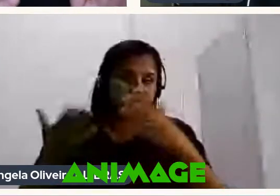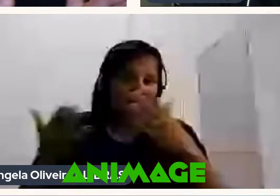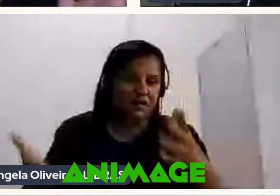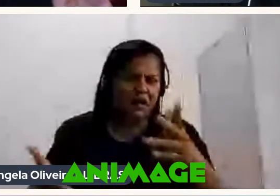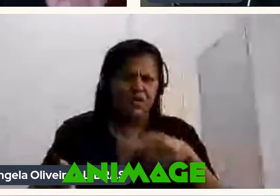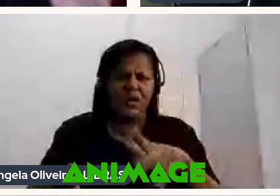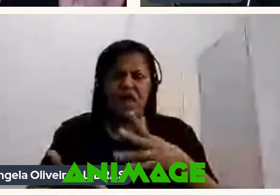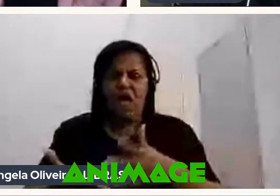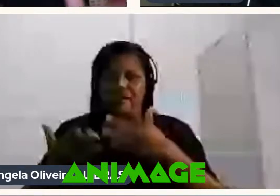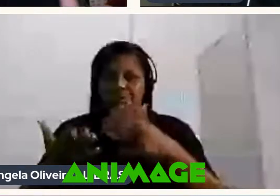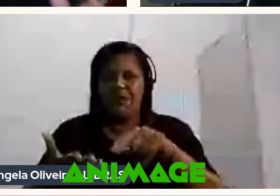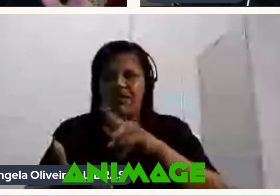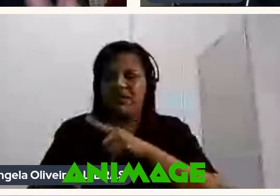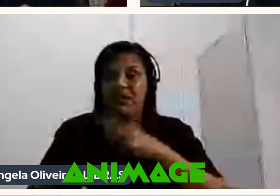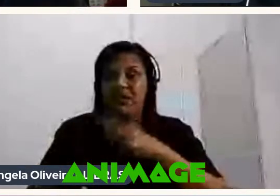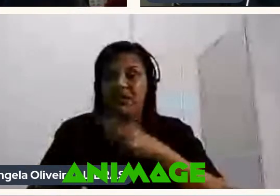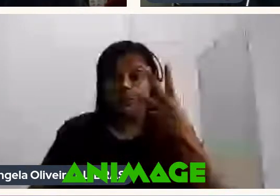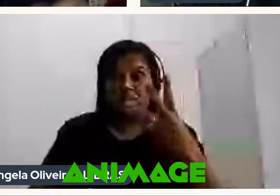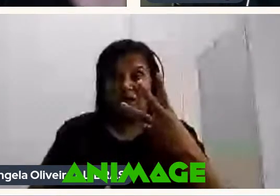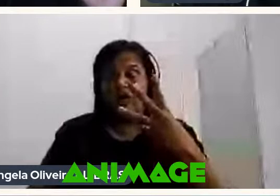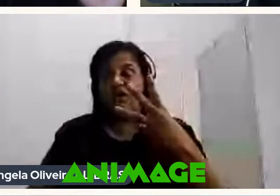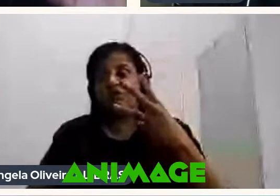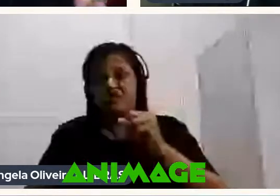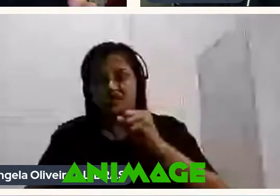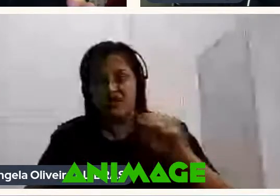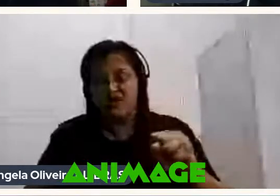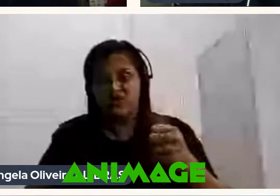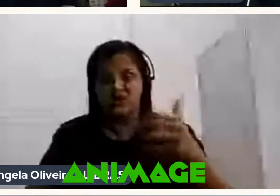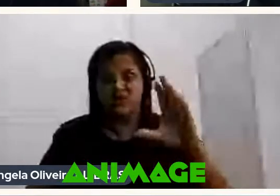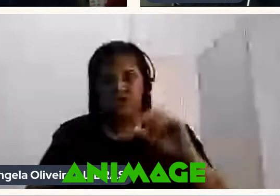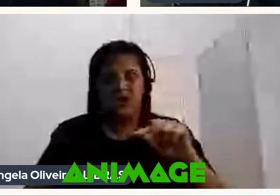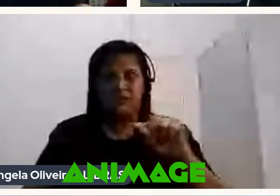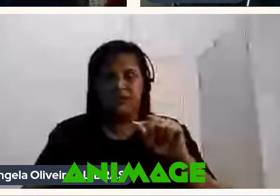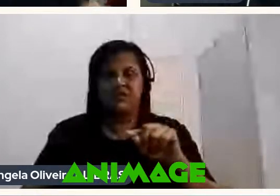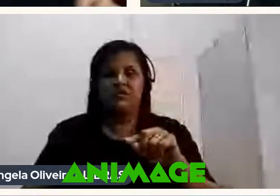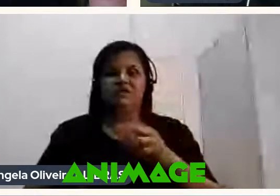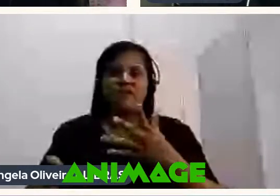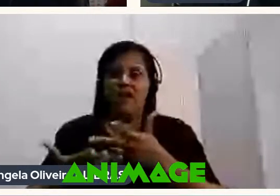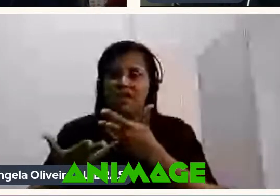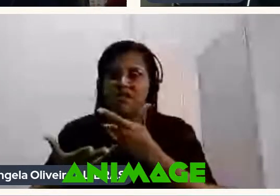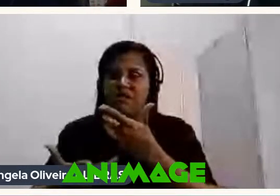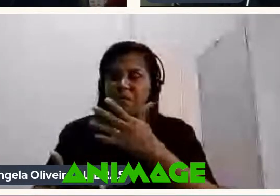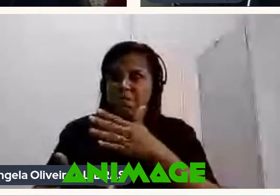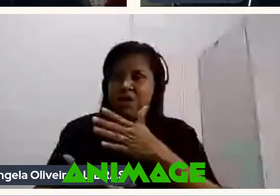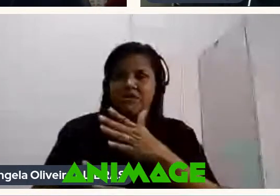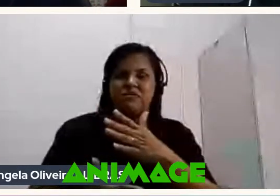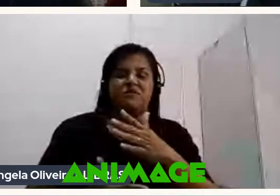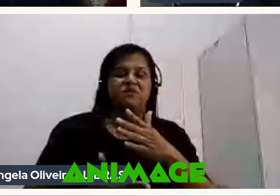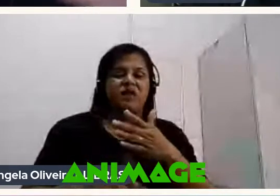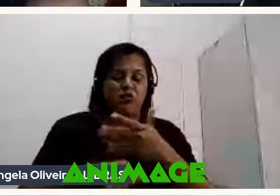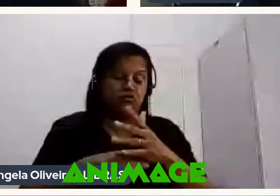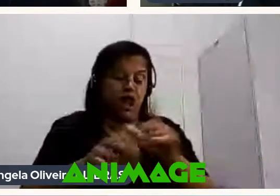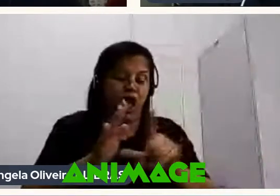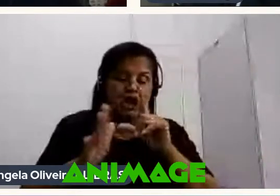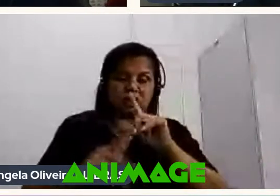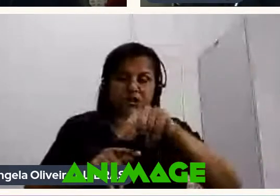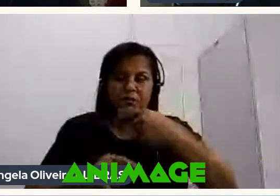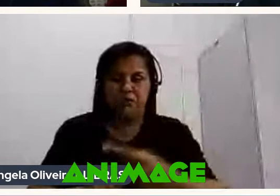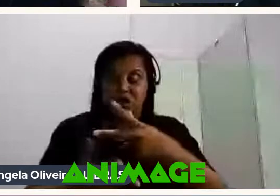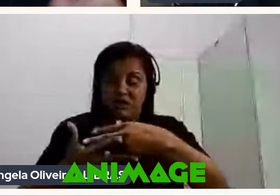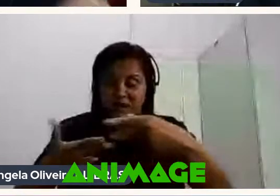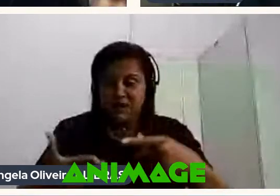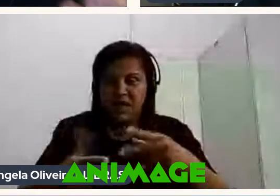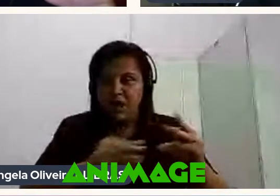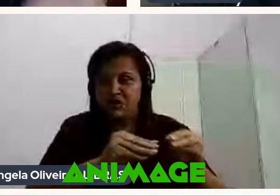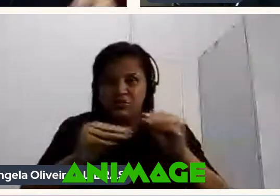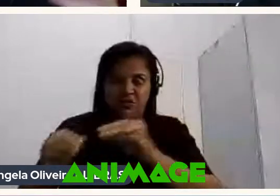Três minutos Três segundos E dez frames Ele vai lá e anima No máximo Dá um frame Antes e um depois Aí esse material Já é substituído